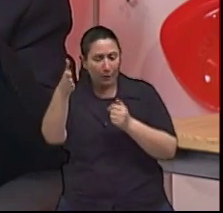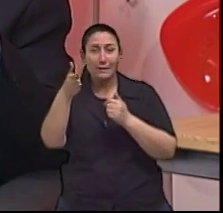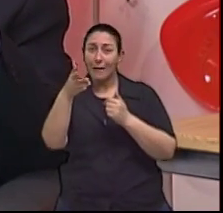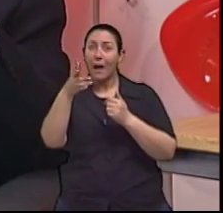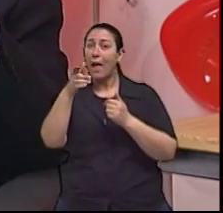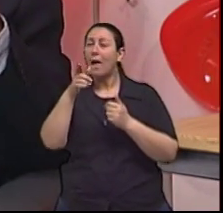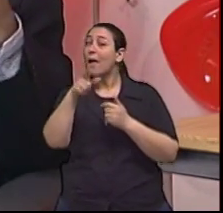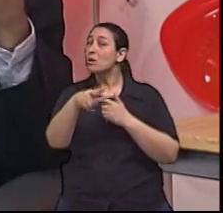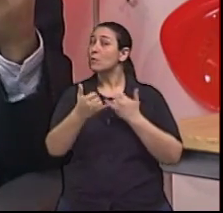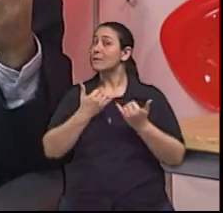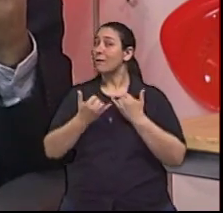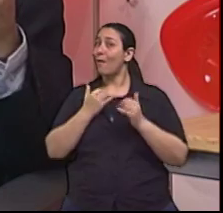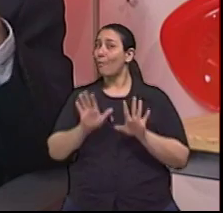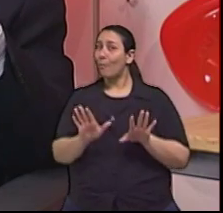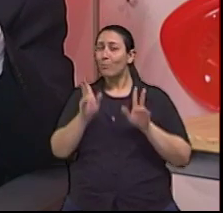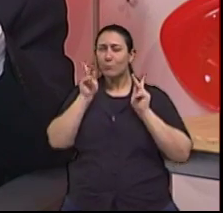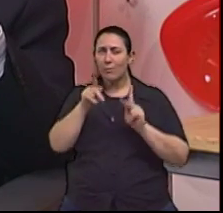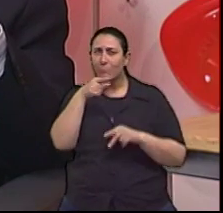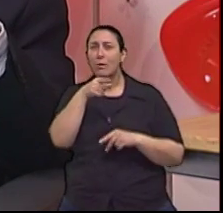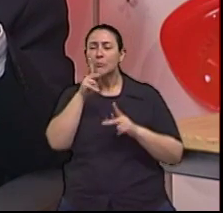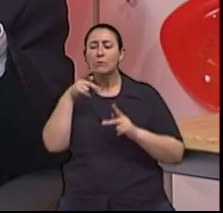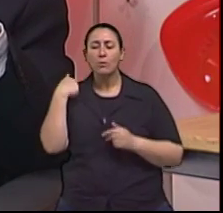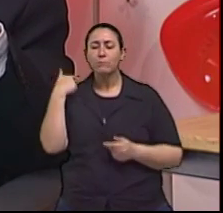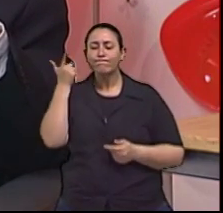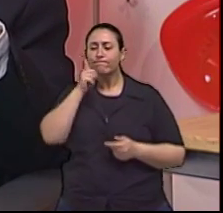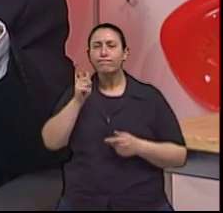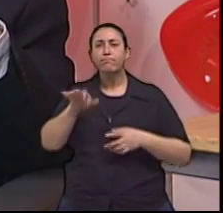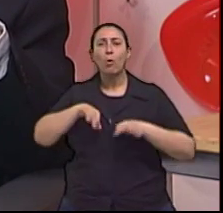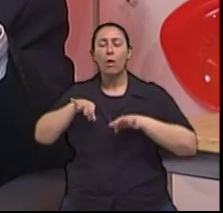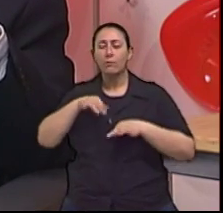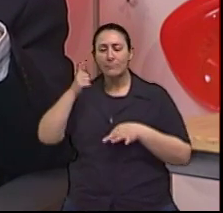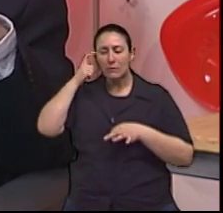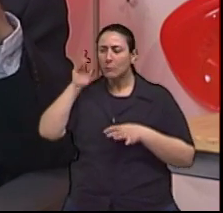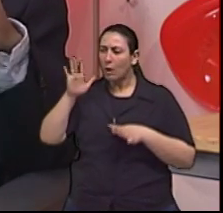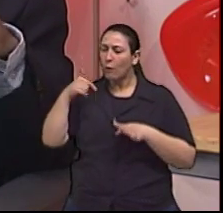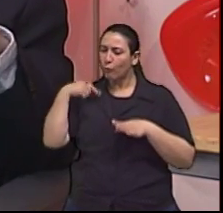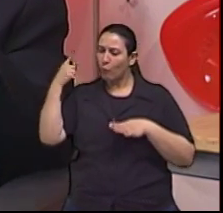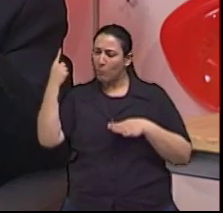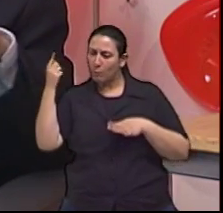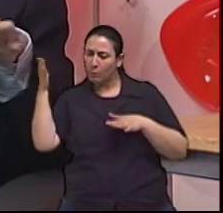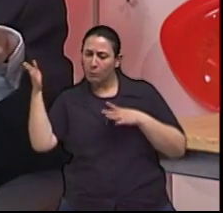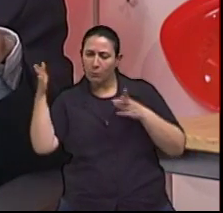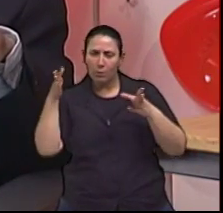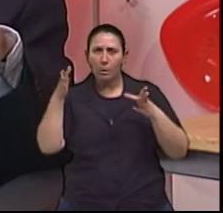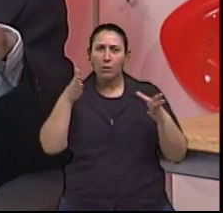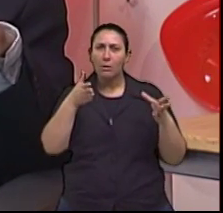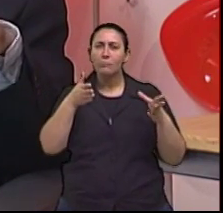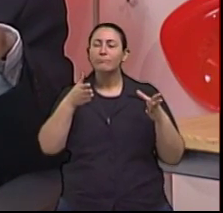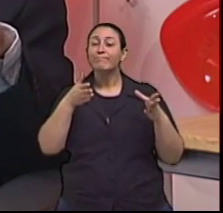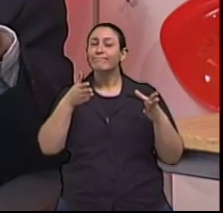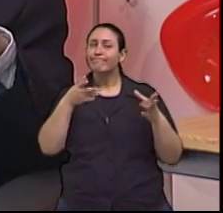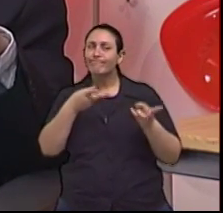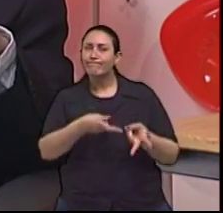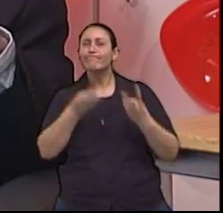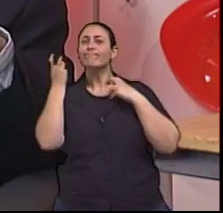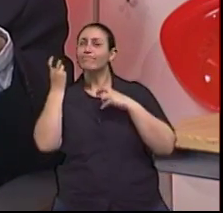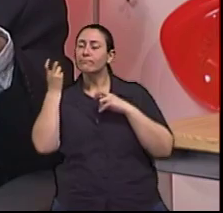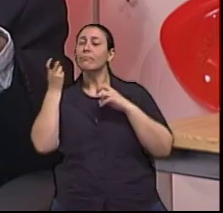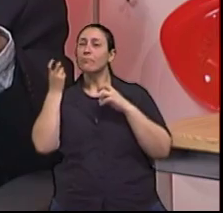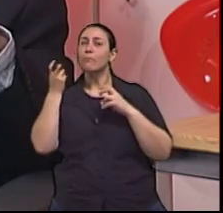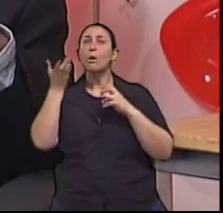exemplo. Então, isso é capacidade de planejamento. Uma outra característica muito mais fácil de qualquer pessoa identificar